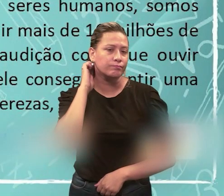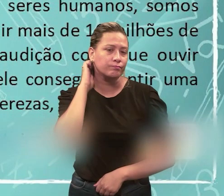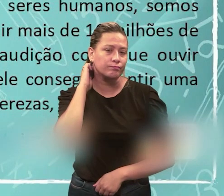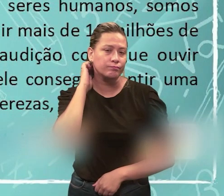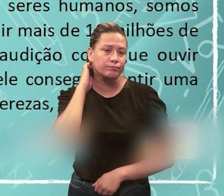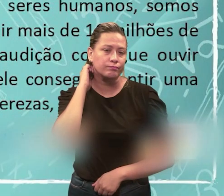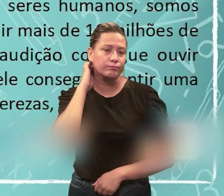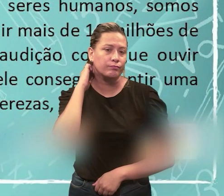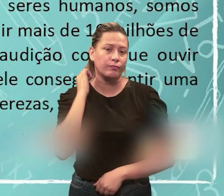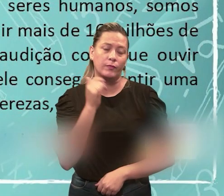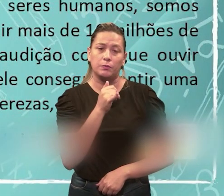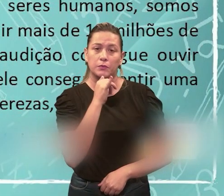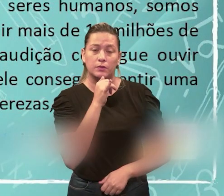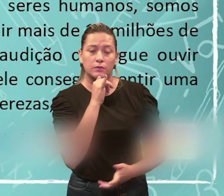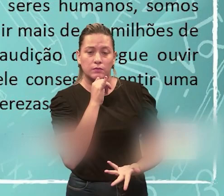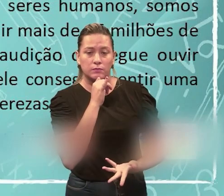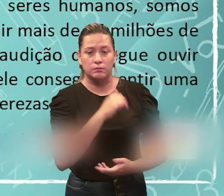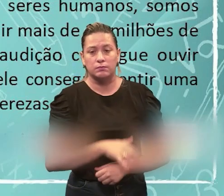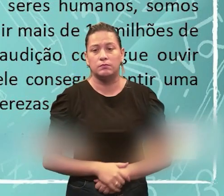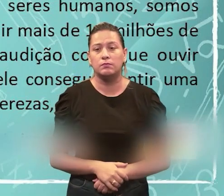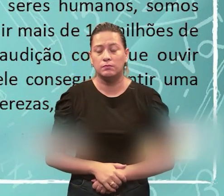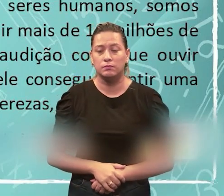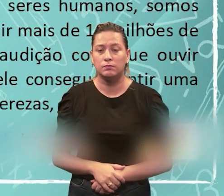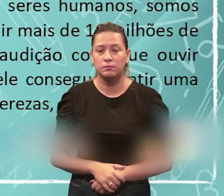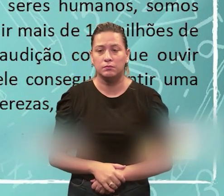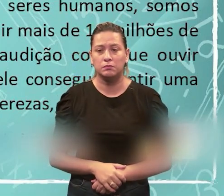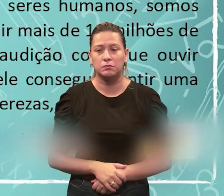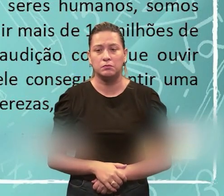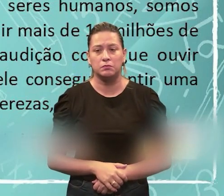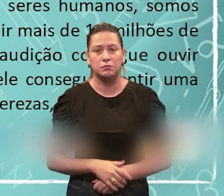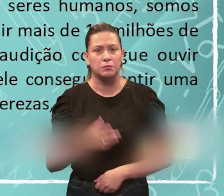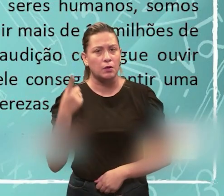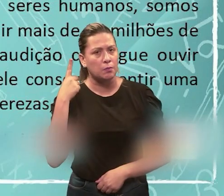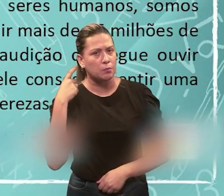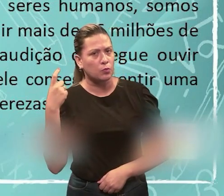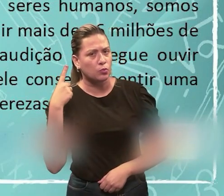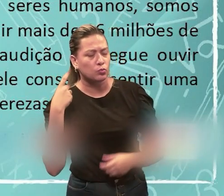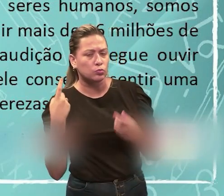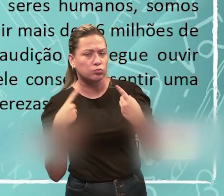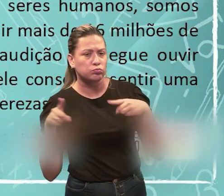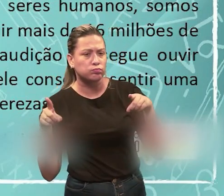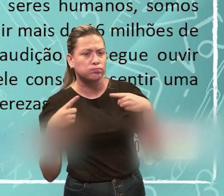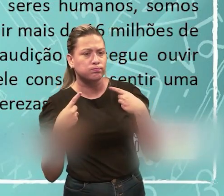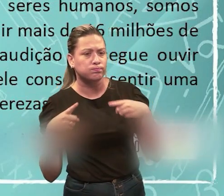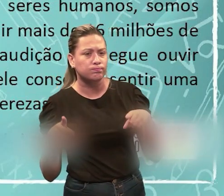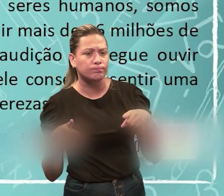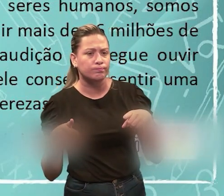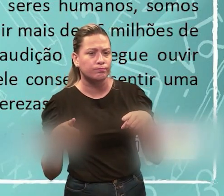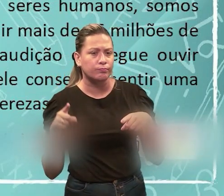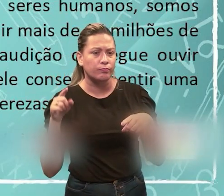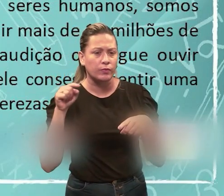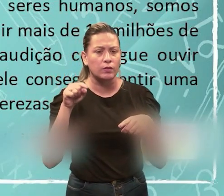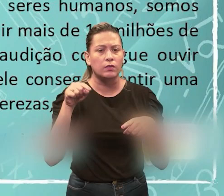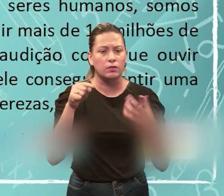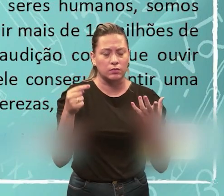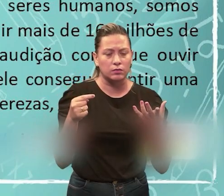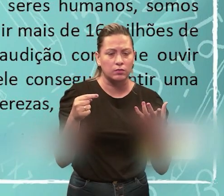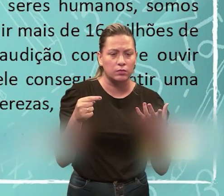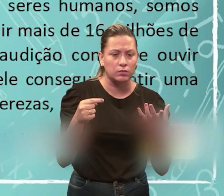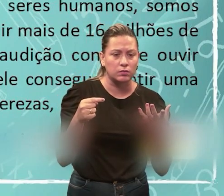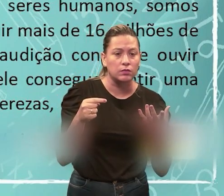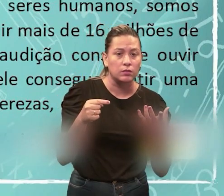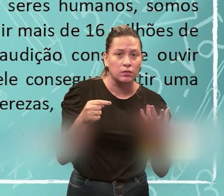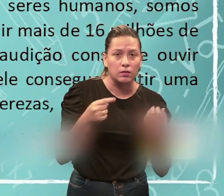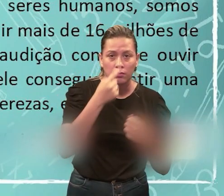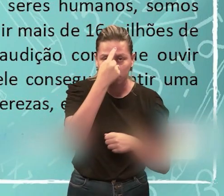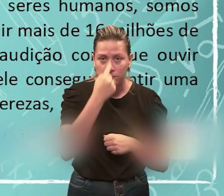Então, por exemplo, ao observarmos um sinal elétrico de uma música qualquer, né? Aqui a gente tem a foto. Eu trouxe a foto